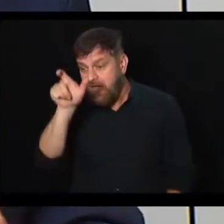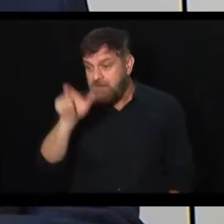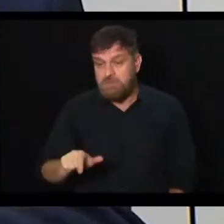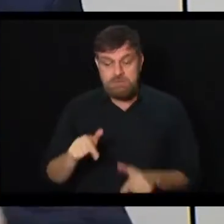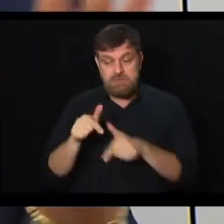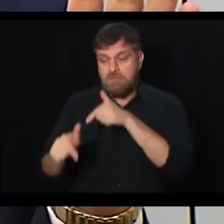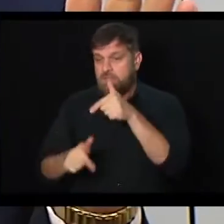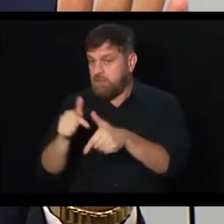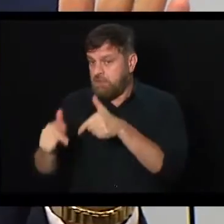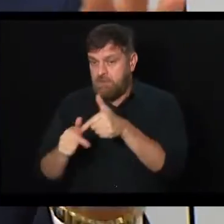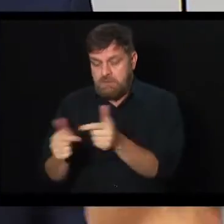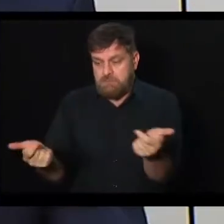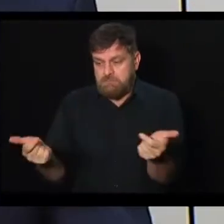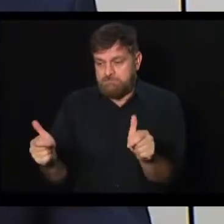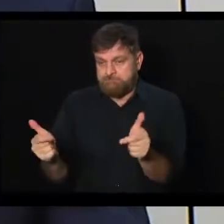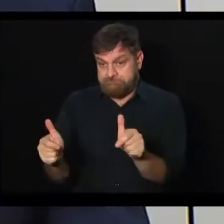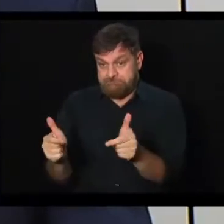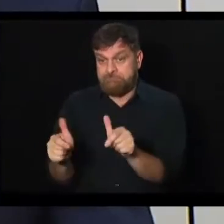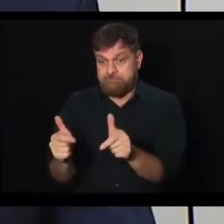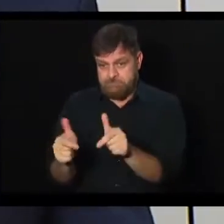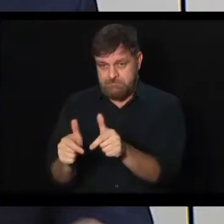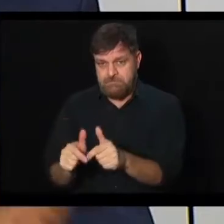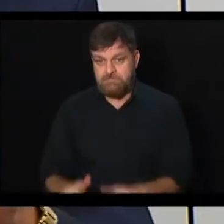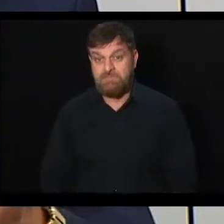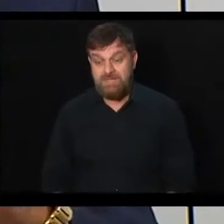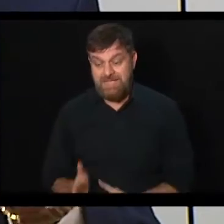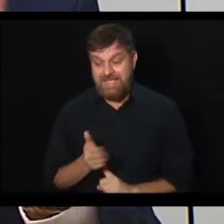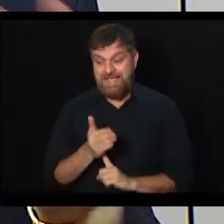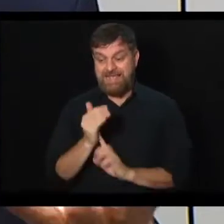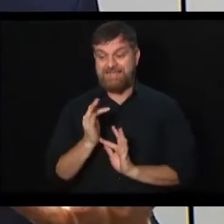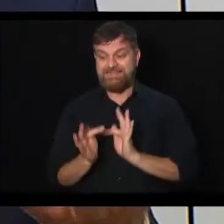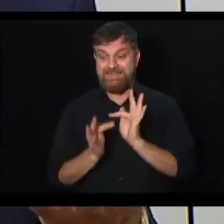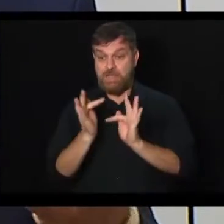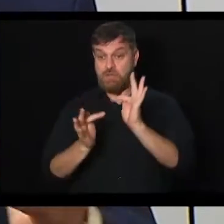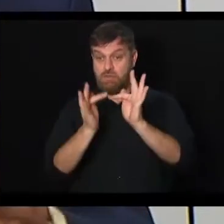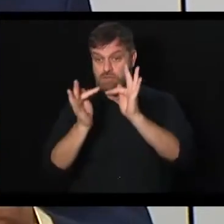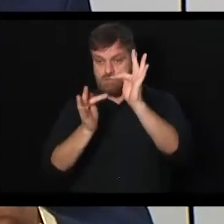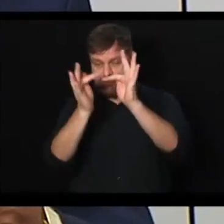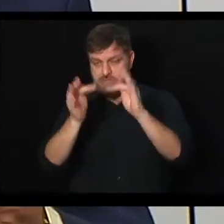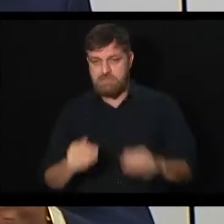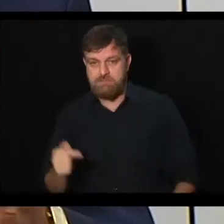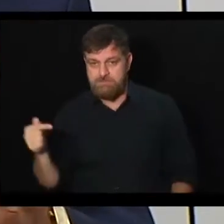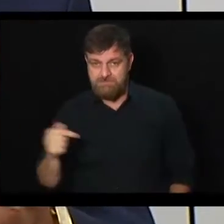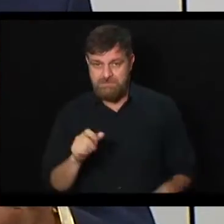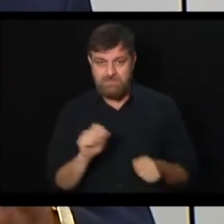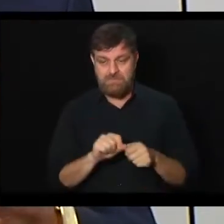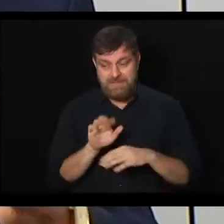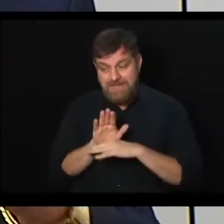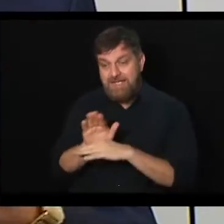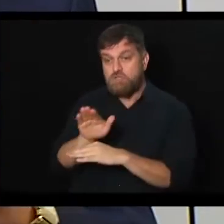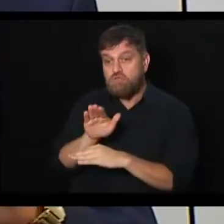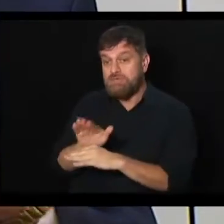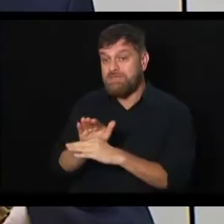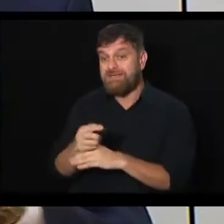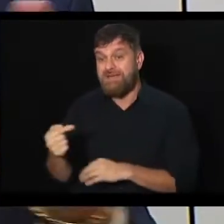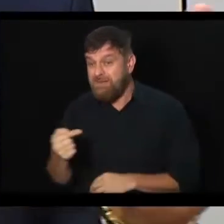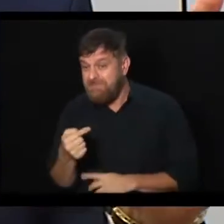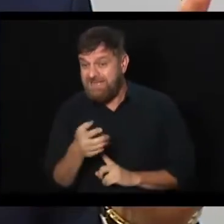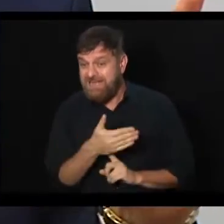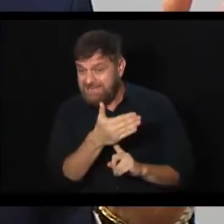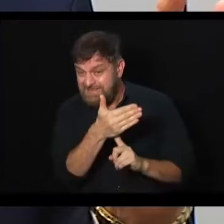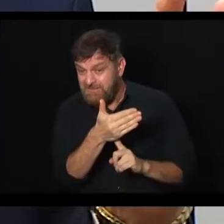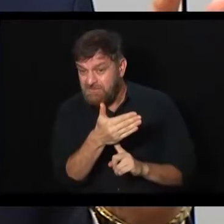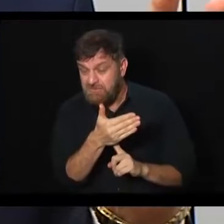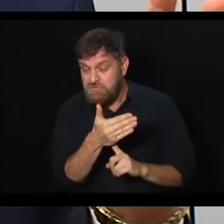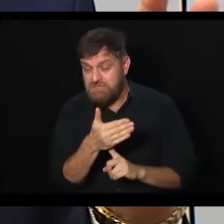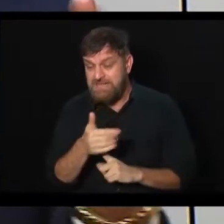trabalho. Isso é claro. A tecnologia, infelizmente ou felizmente, ela veio para ajudar, mas ela também veio para tirar